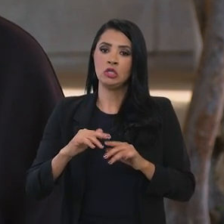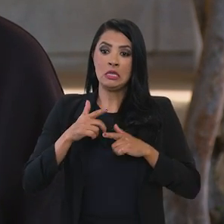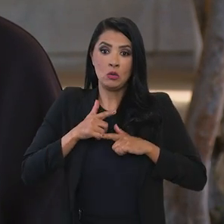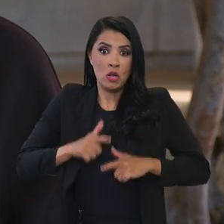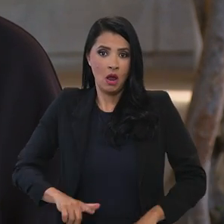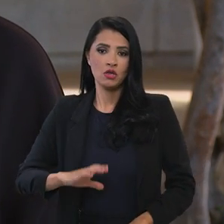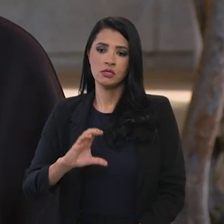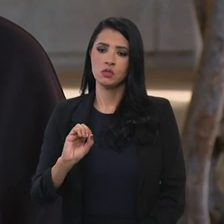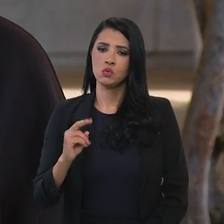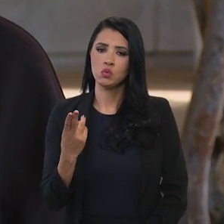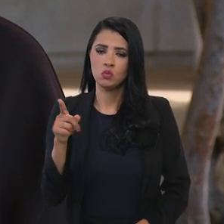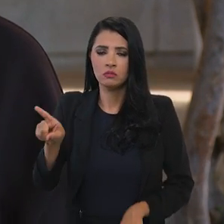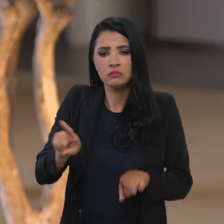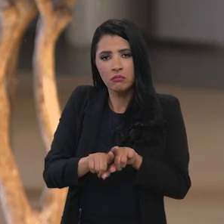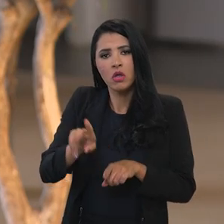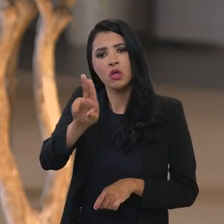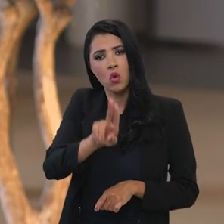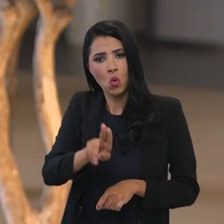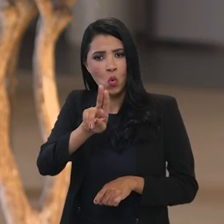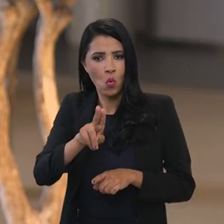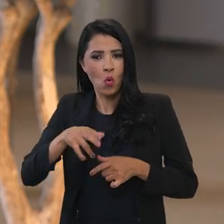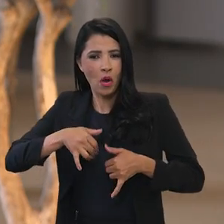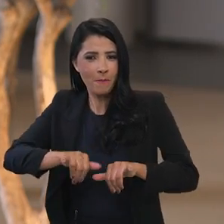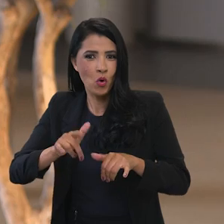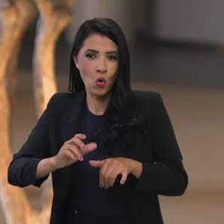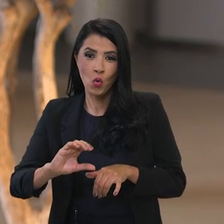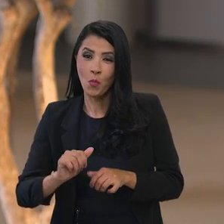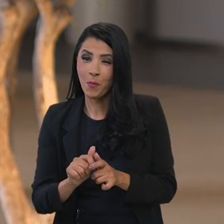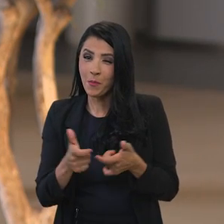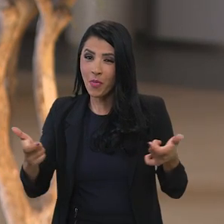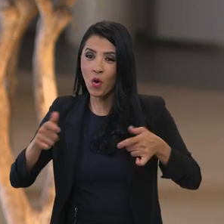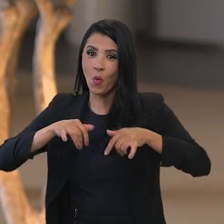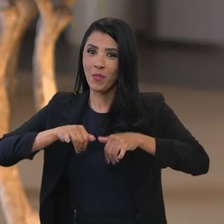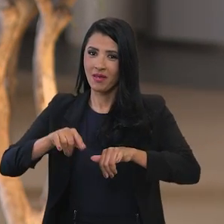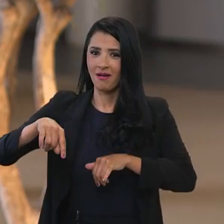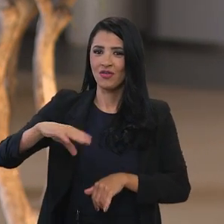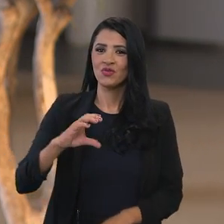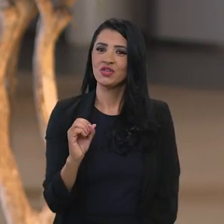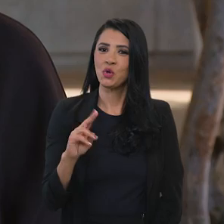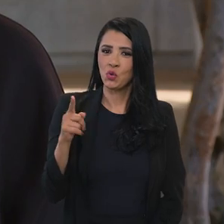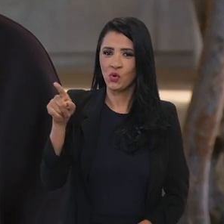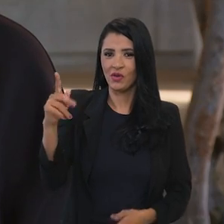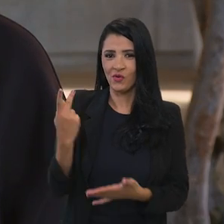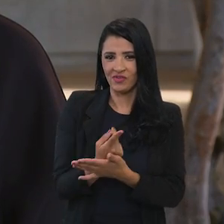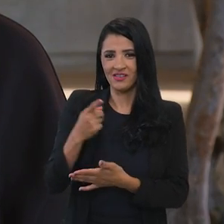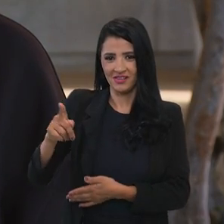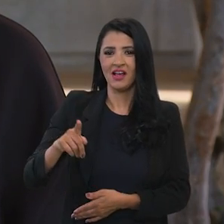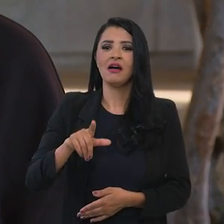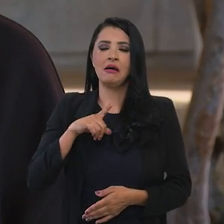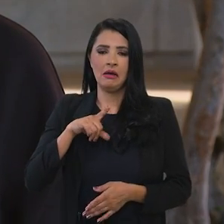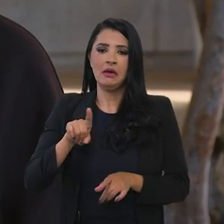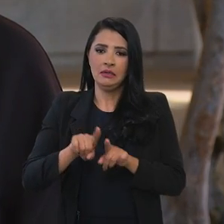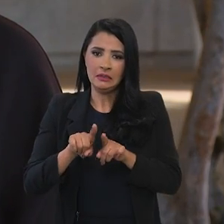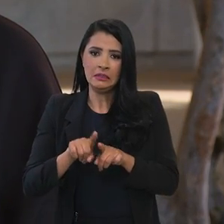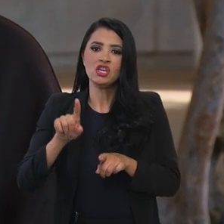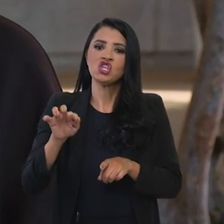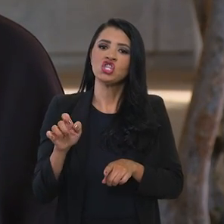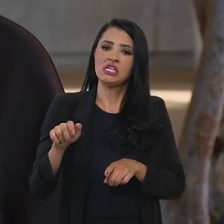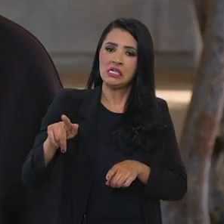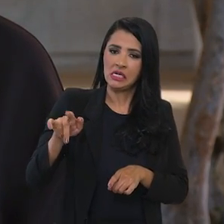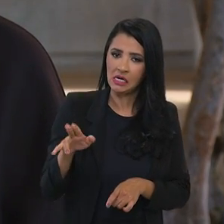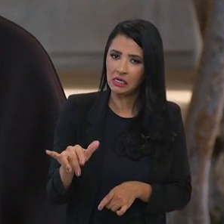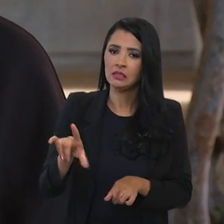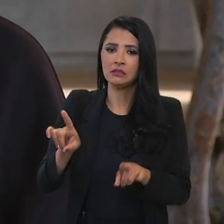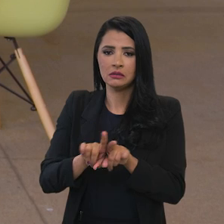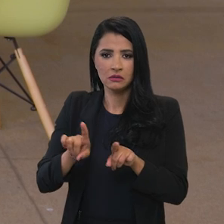China colocou em funcionamento o maior mercado de carbono do mundo acontece hoje em Xangai a China lidera tecnologias como a